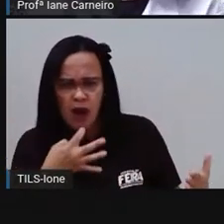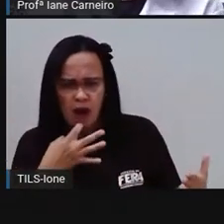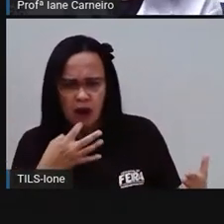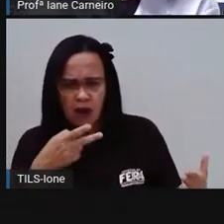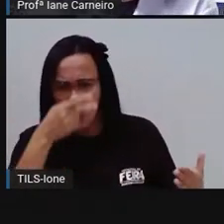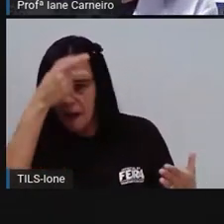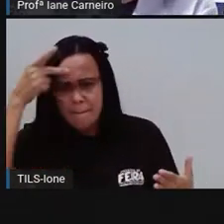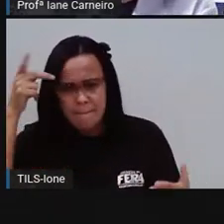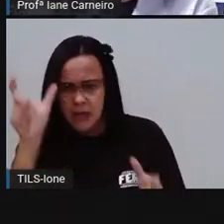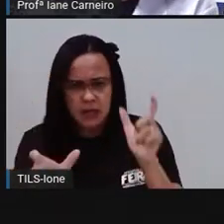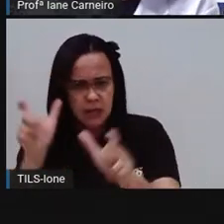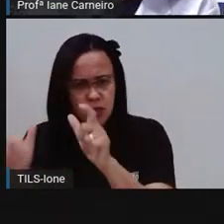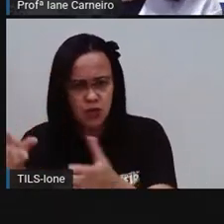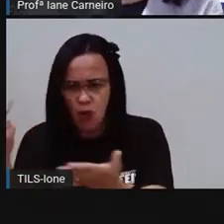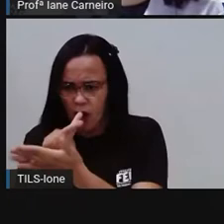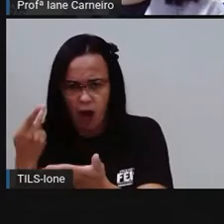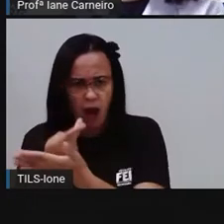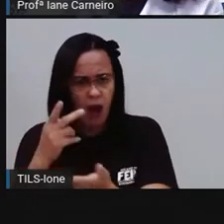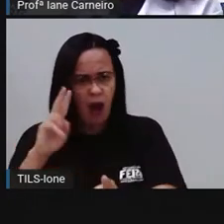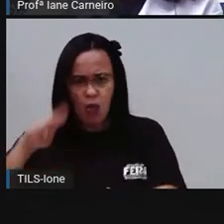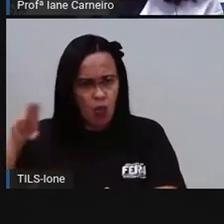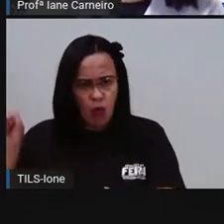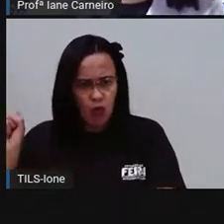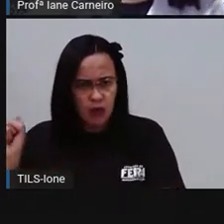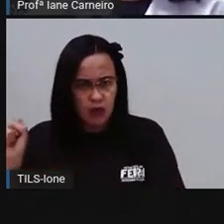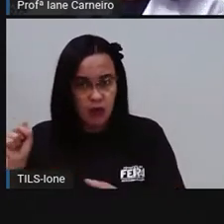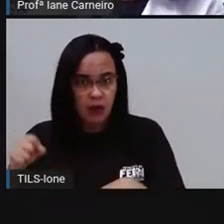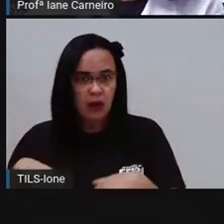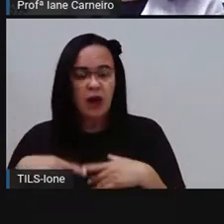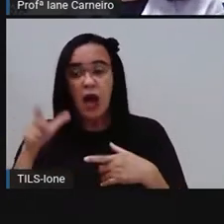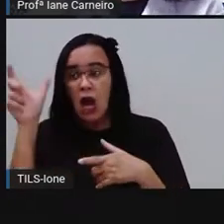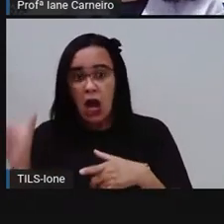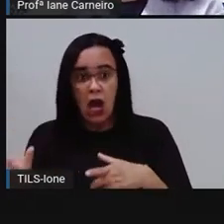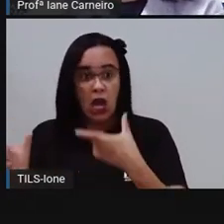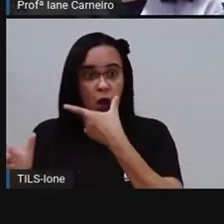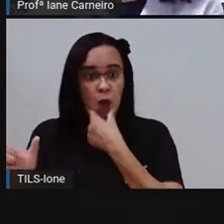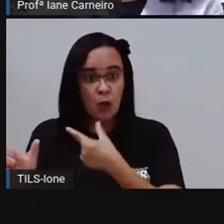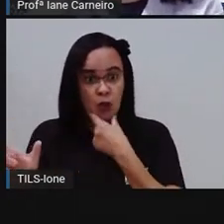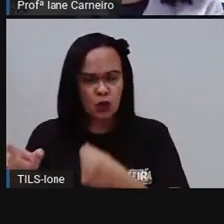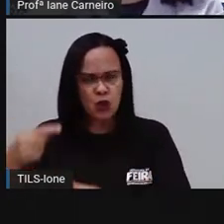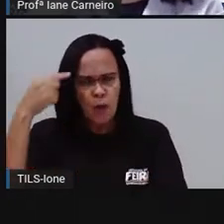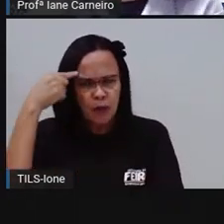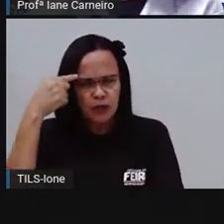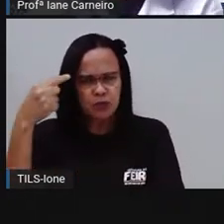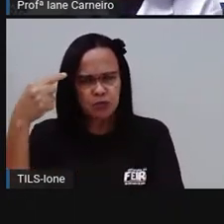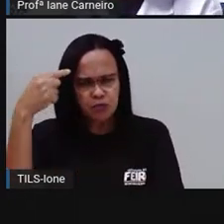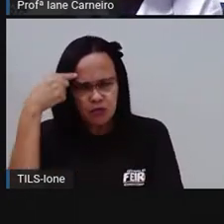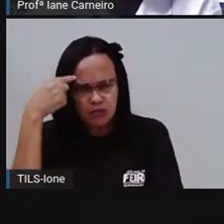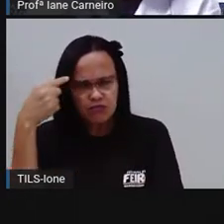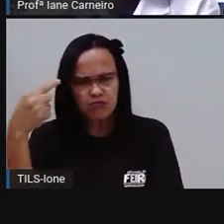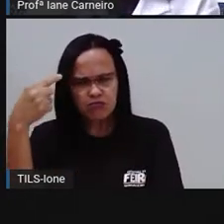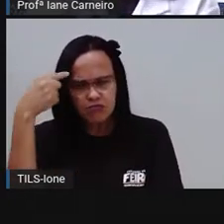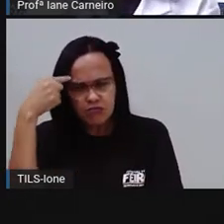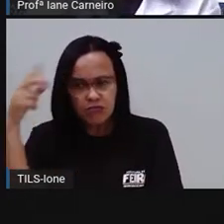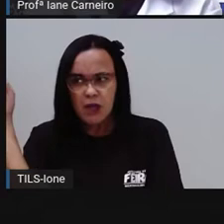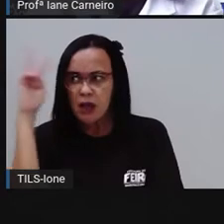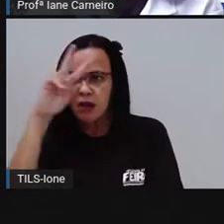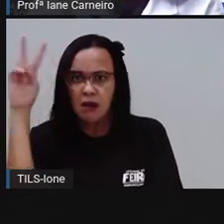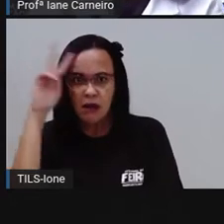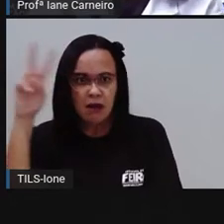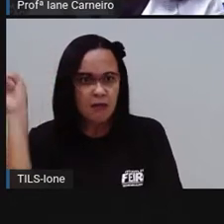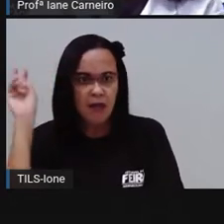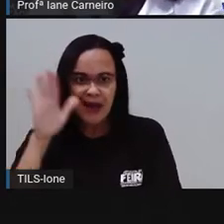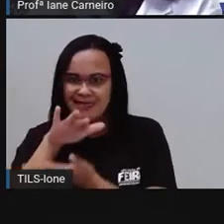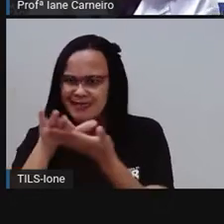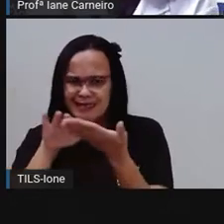Pedro coçou a cabeça, pensou, pensou. Não conseguiu se lembrar de nenhuma pessoa que só